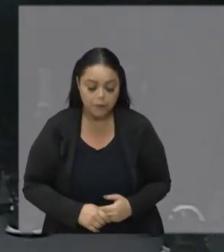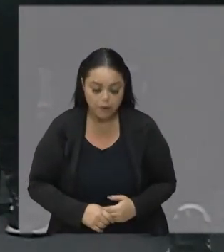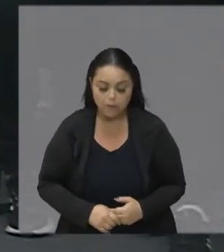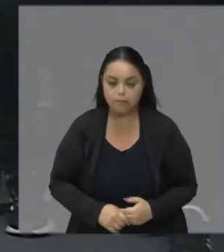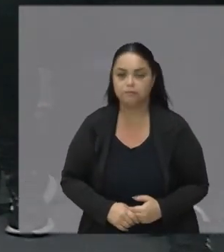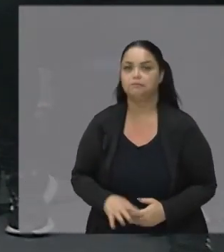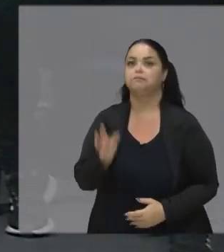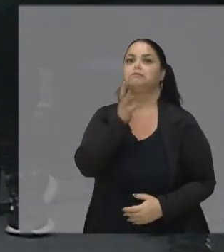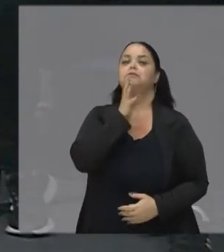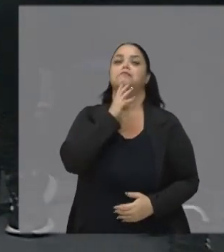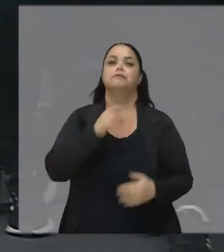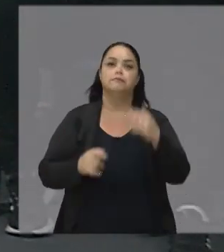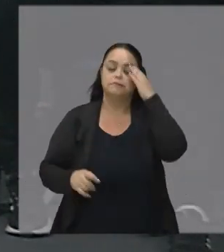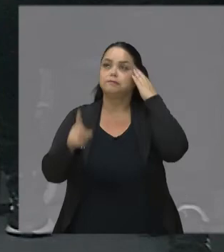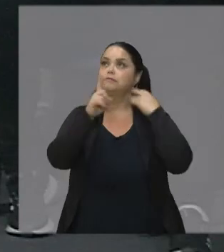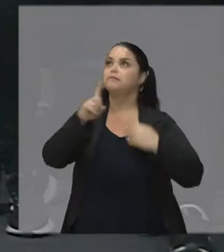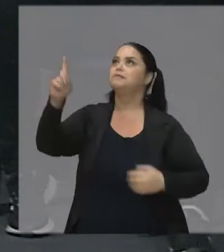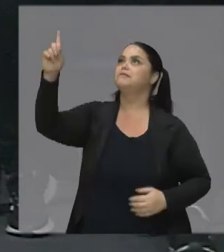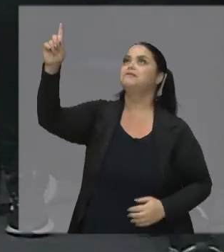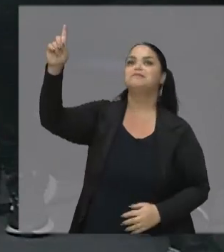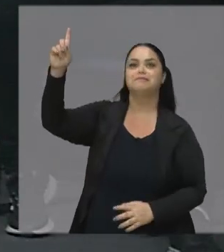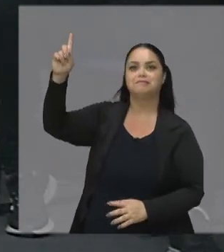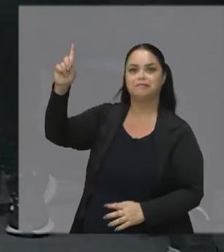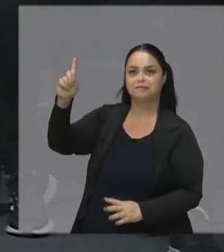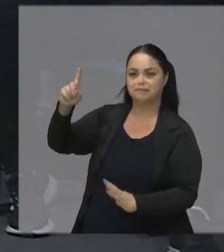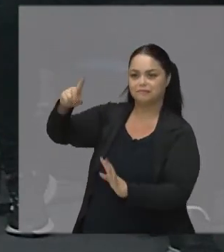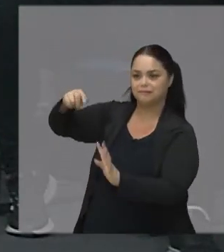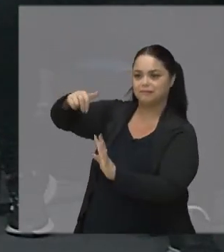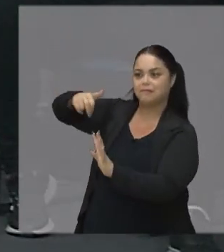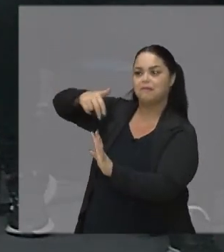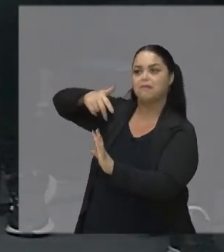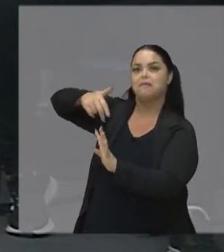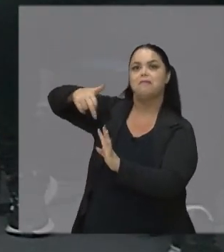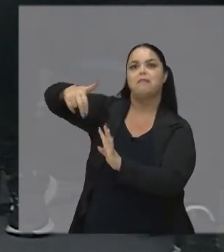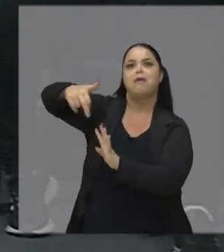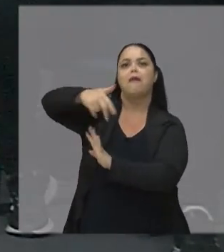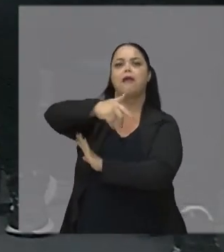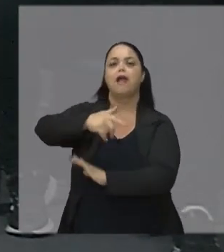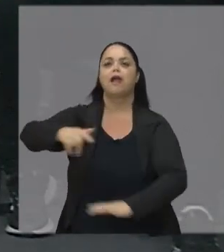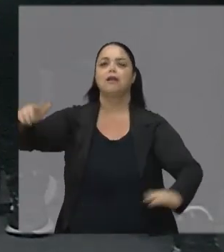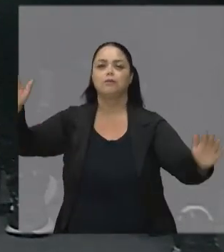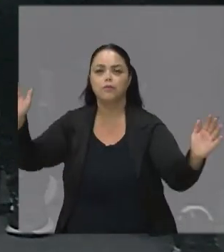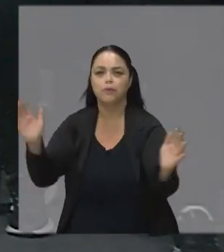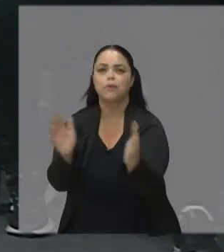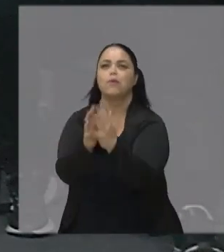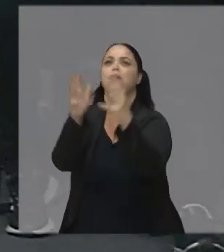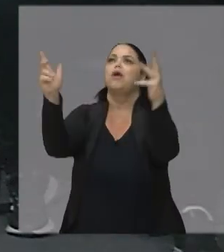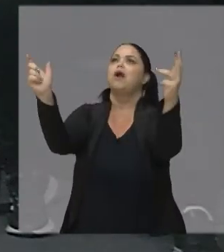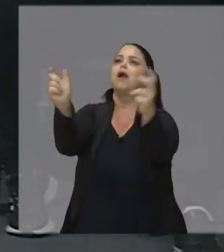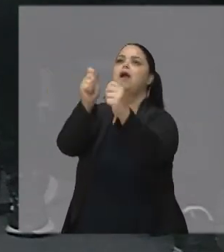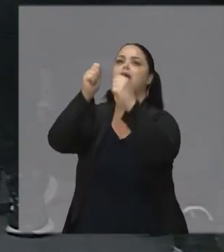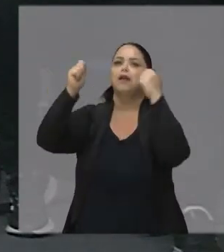Vocês conhecem Deus está aqui